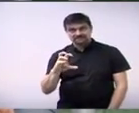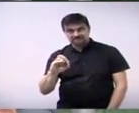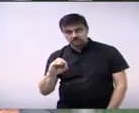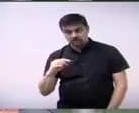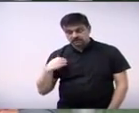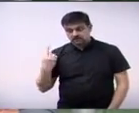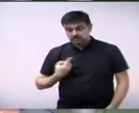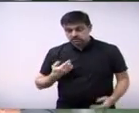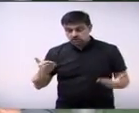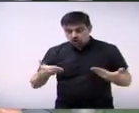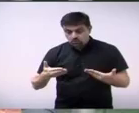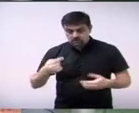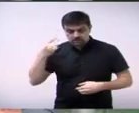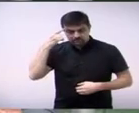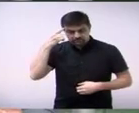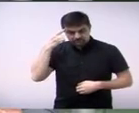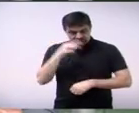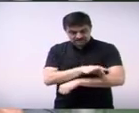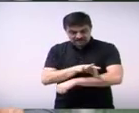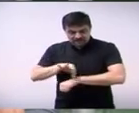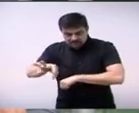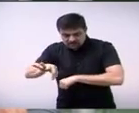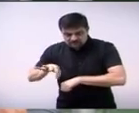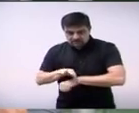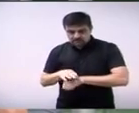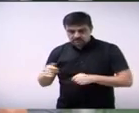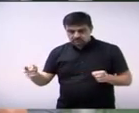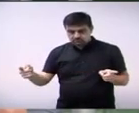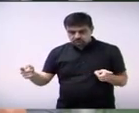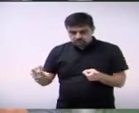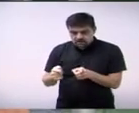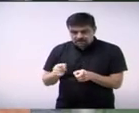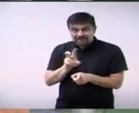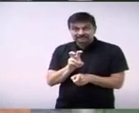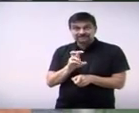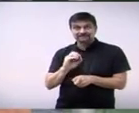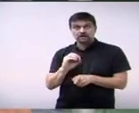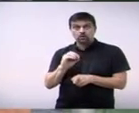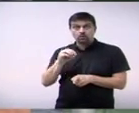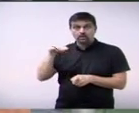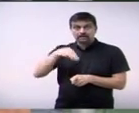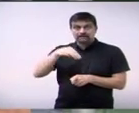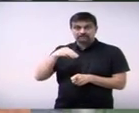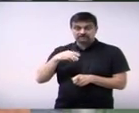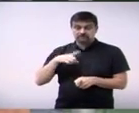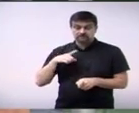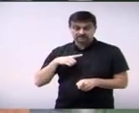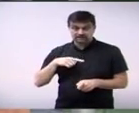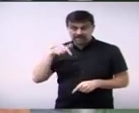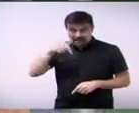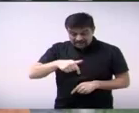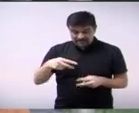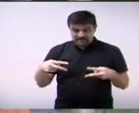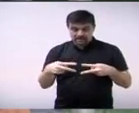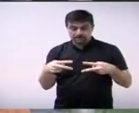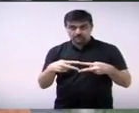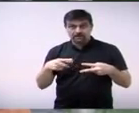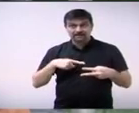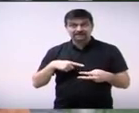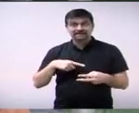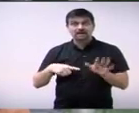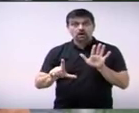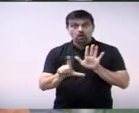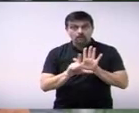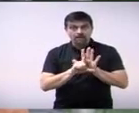descoberta. Existe uma regulamentação no município de Paulina que é a lei complementar número